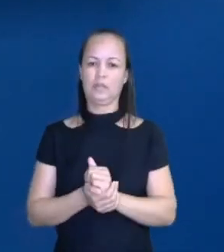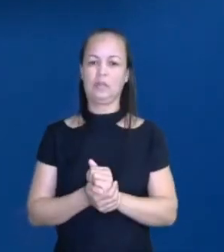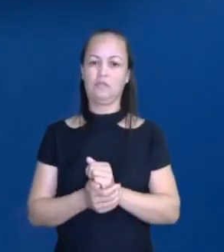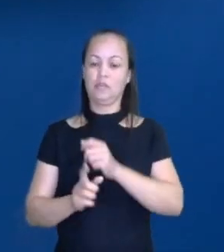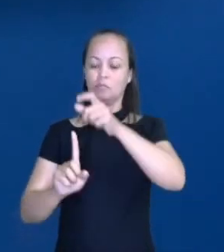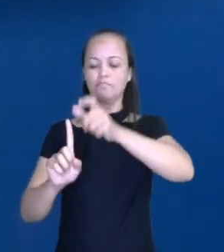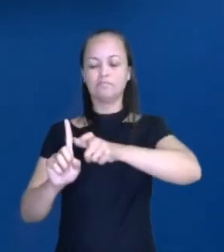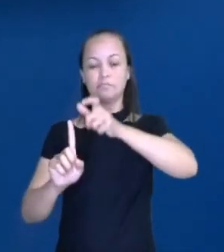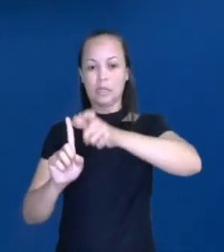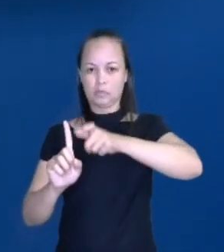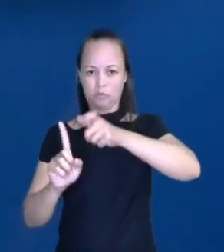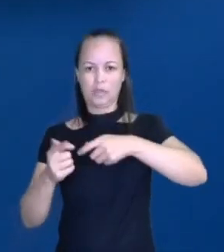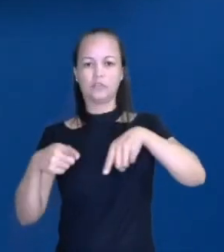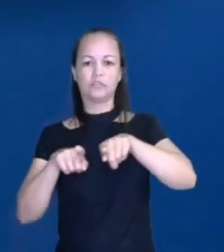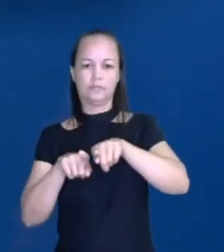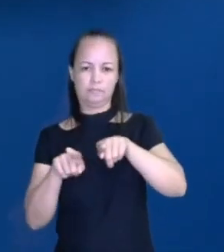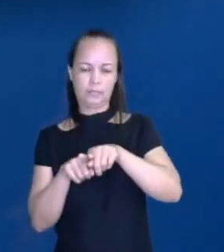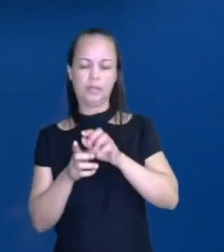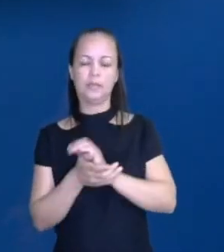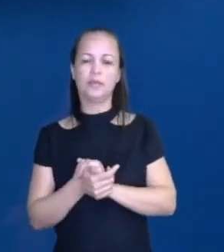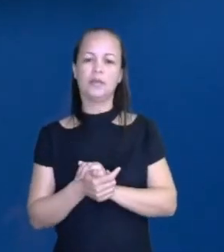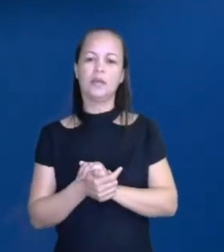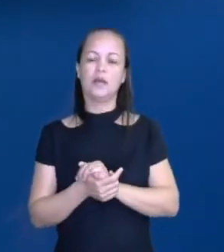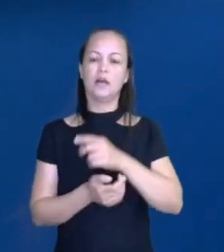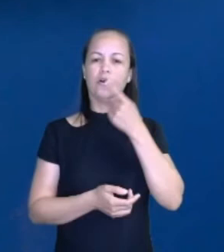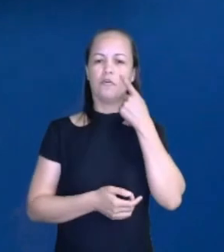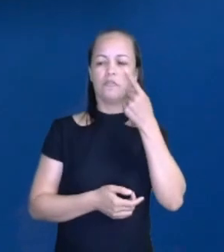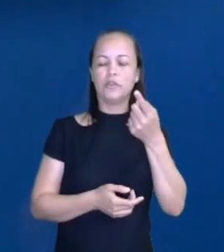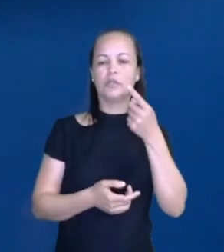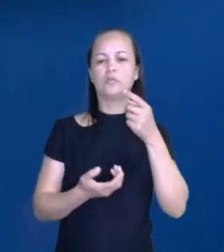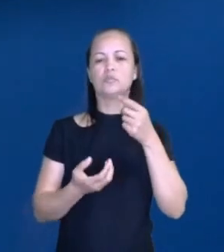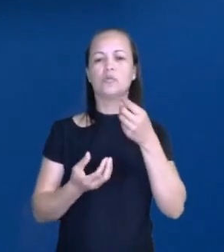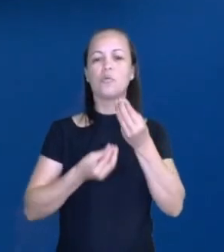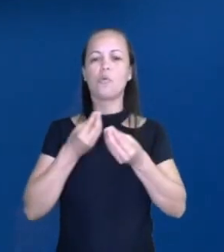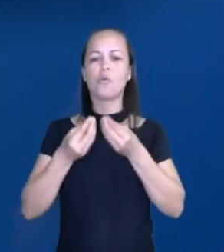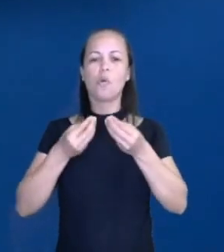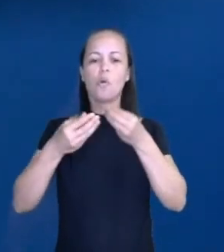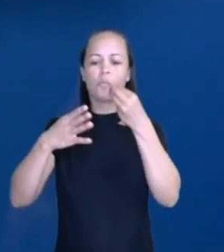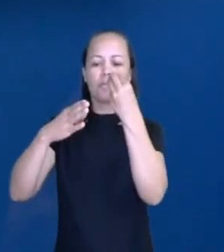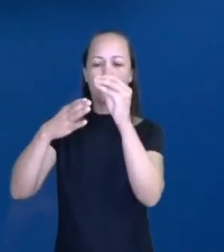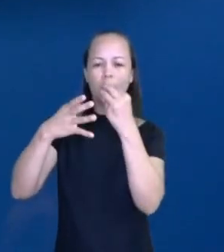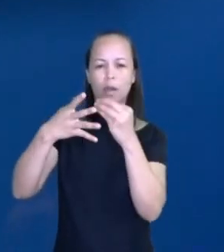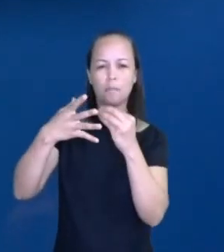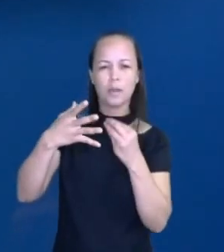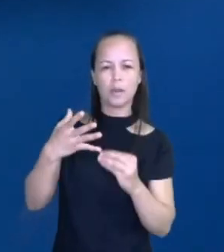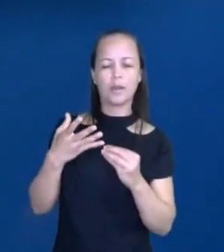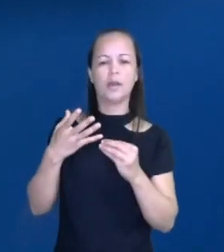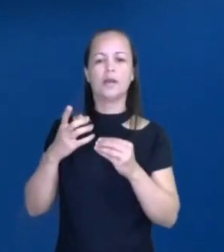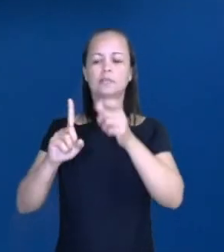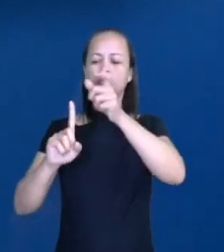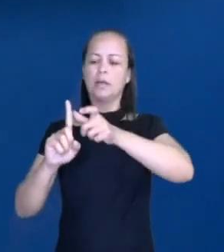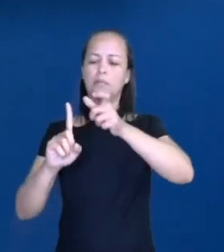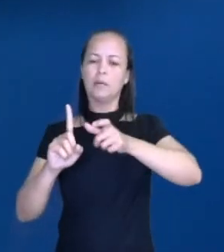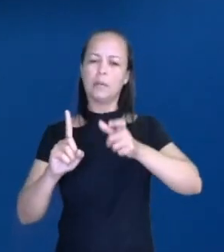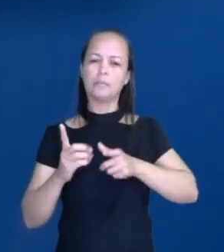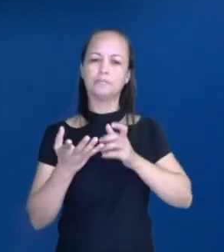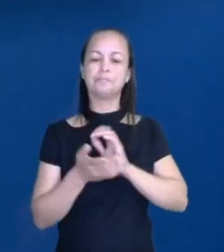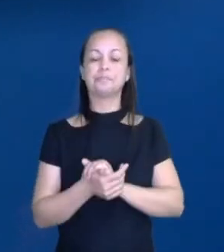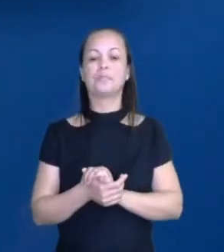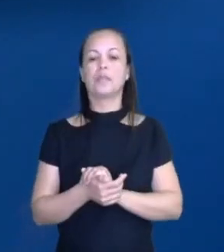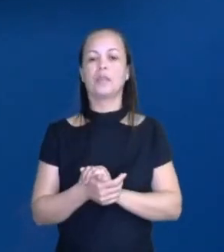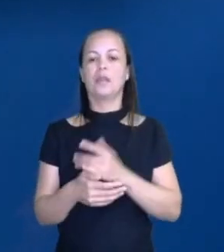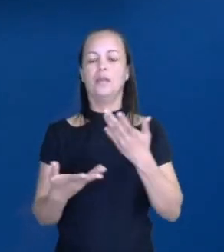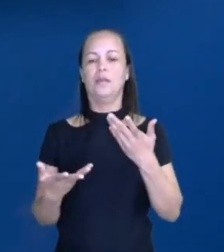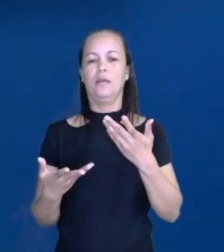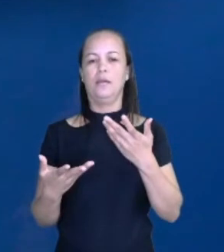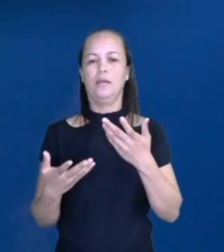personagens. Vimos como são distribuídos cada título de personagem. Vimos também